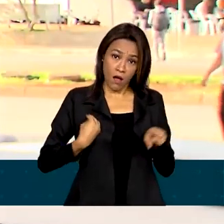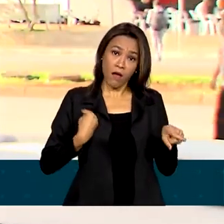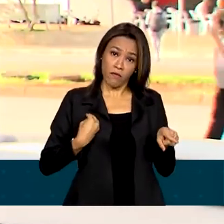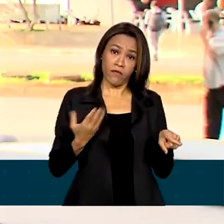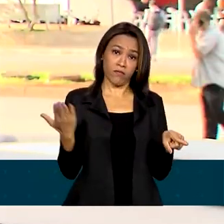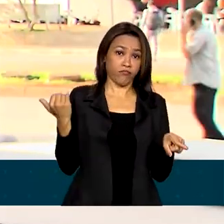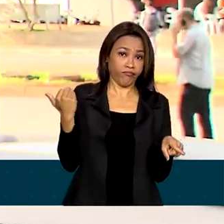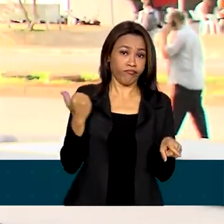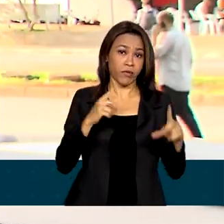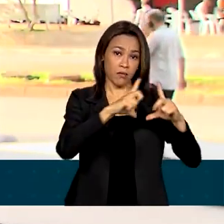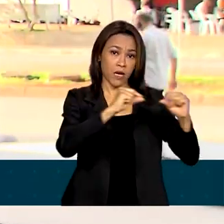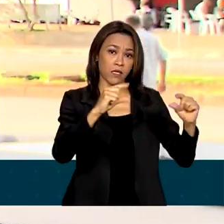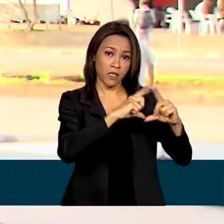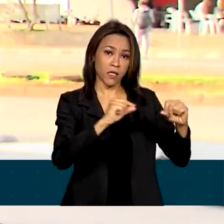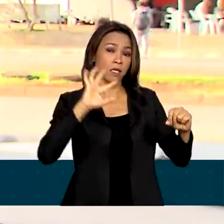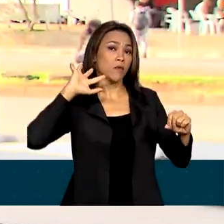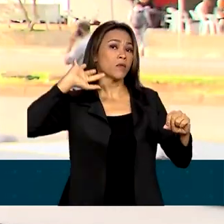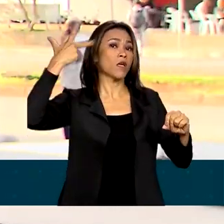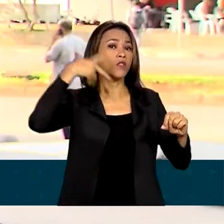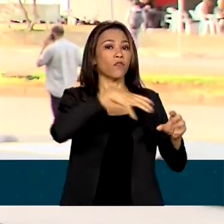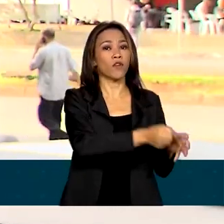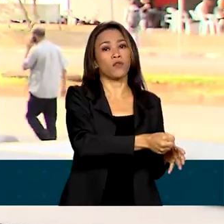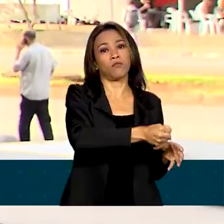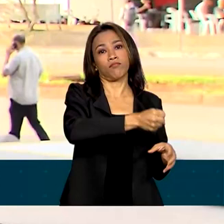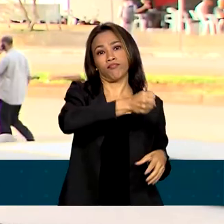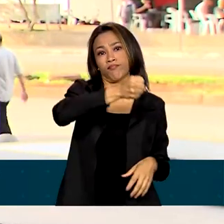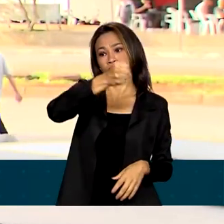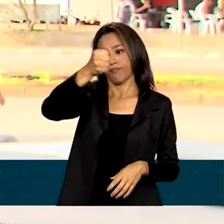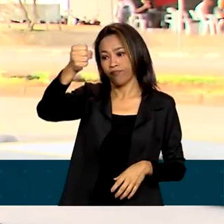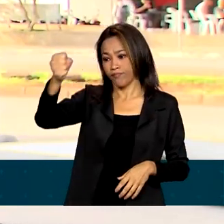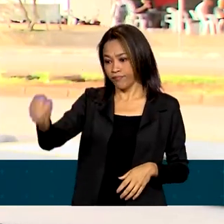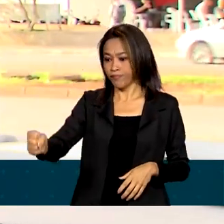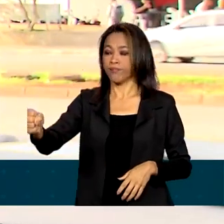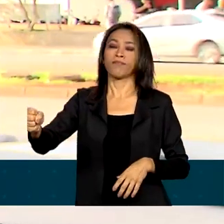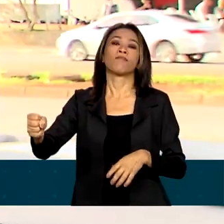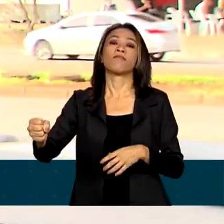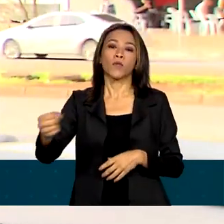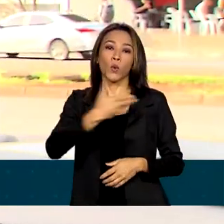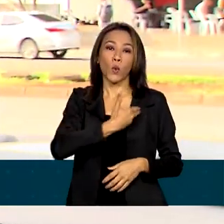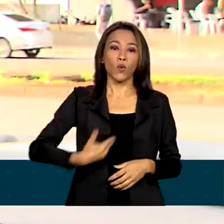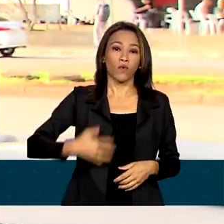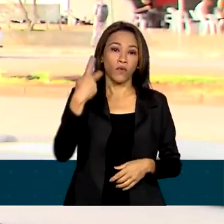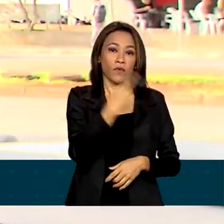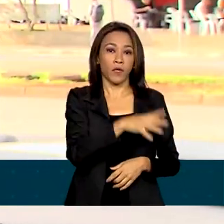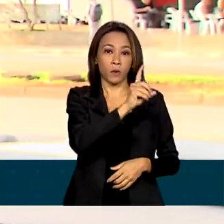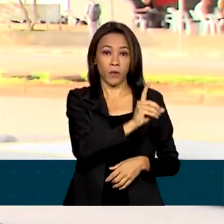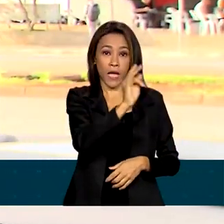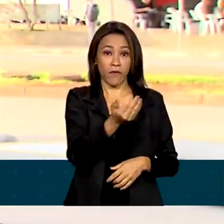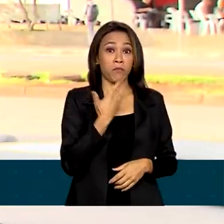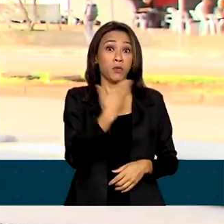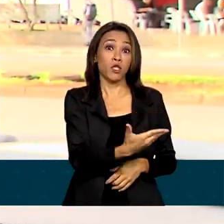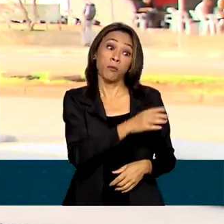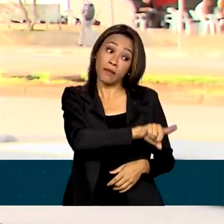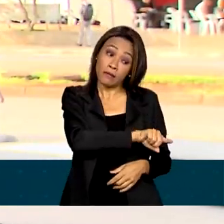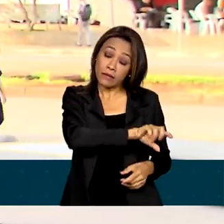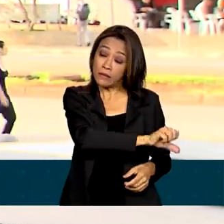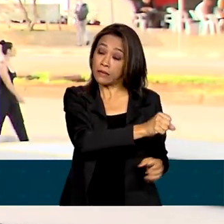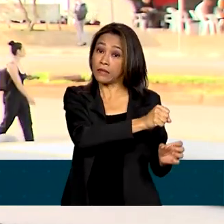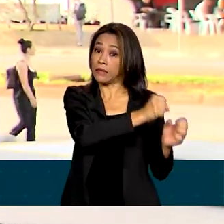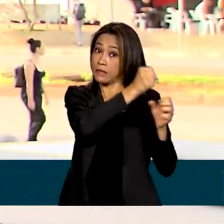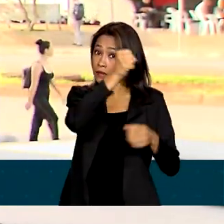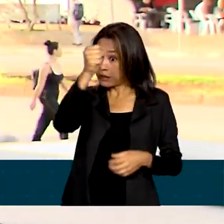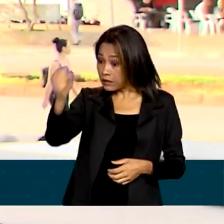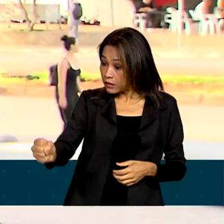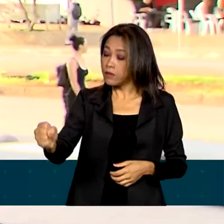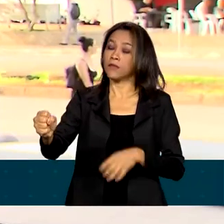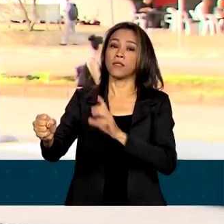Na época, a transferência dele se deu a pedido do governo do Distrito Federal. Quanto ao motivo da transferência de